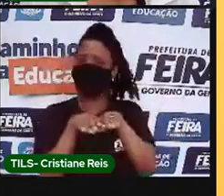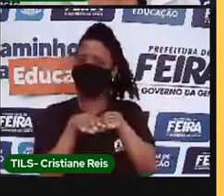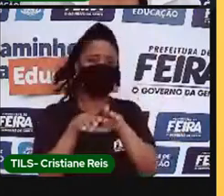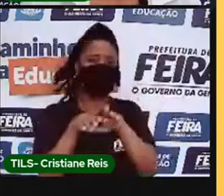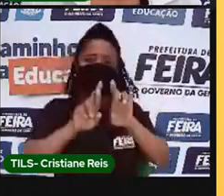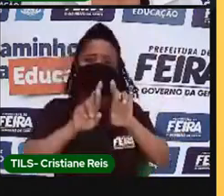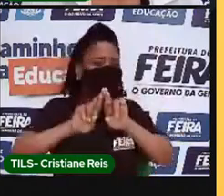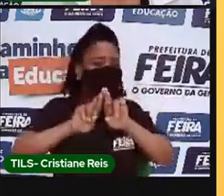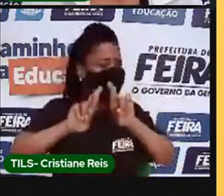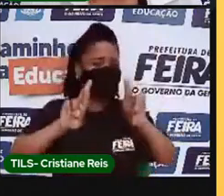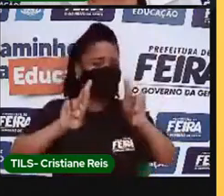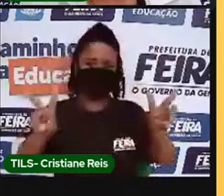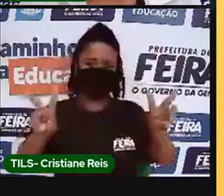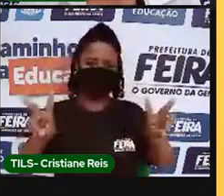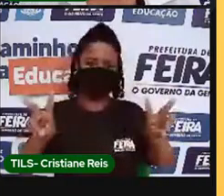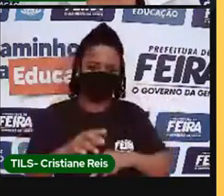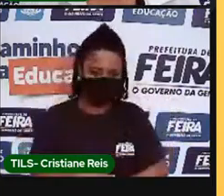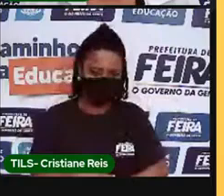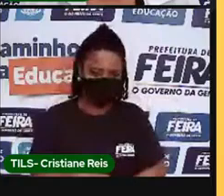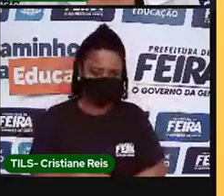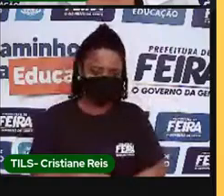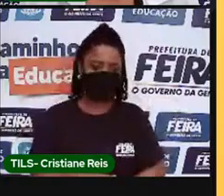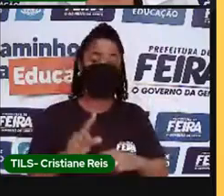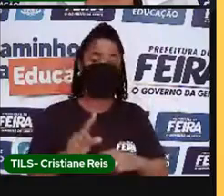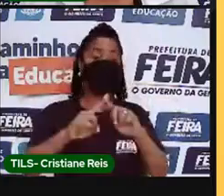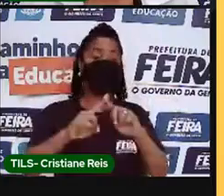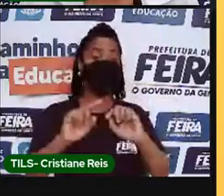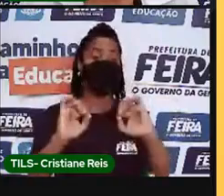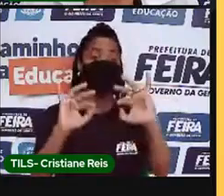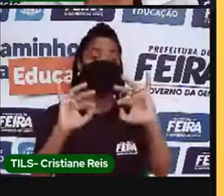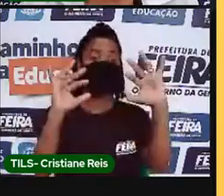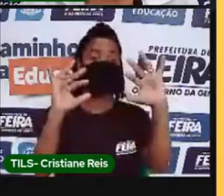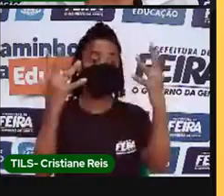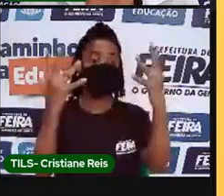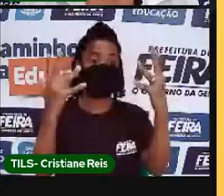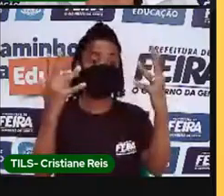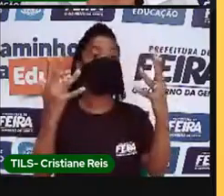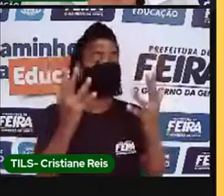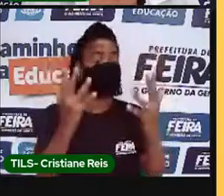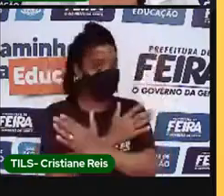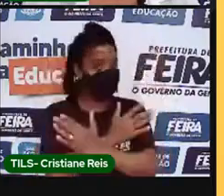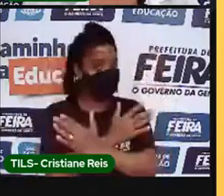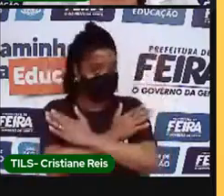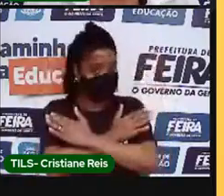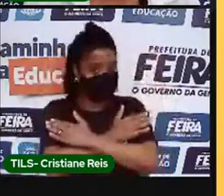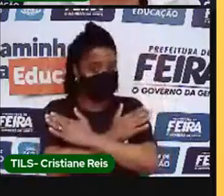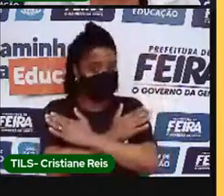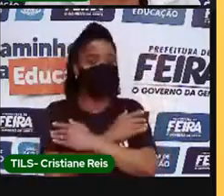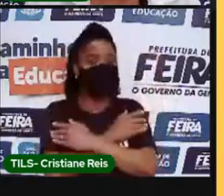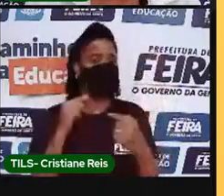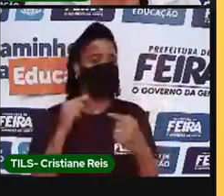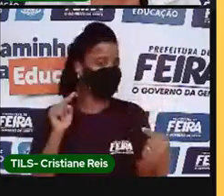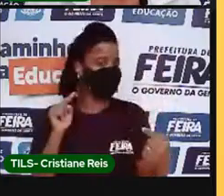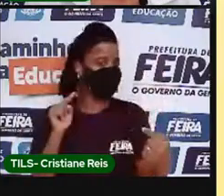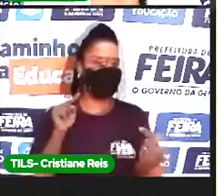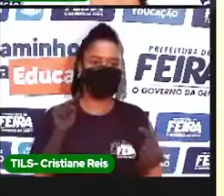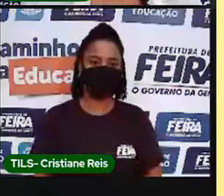porque estas comemorações estão relacionadas com a nossa cultura.